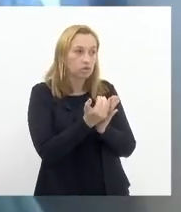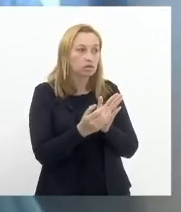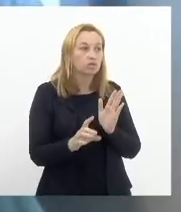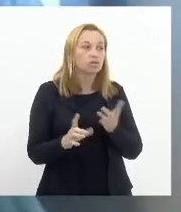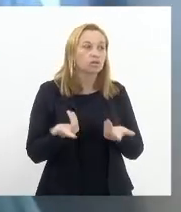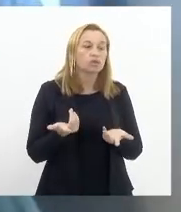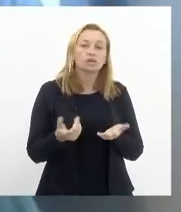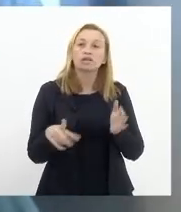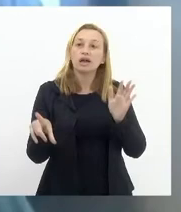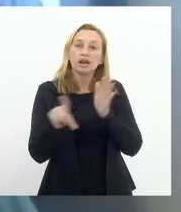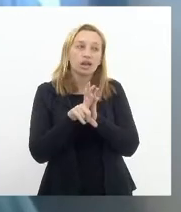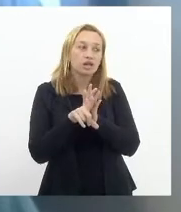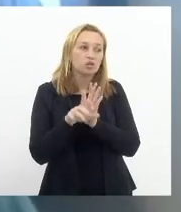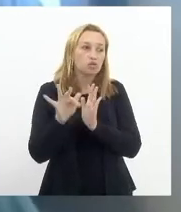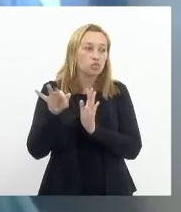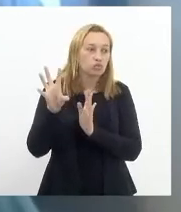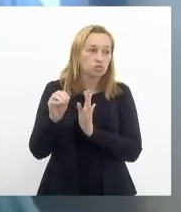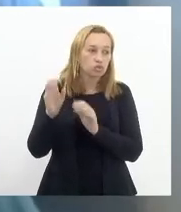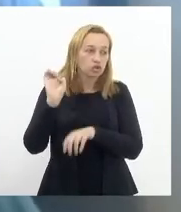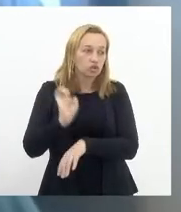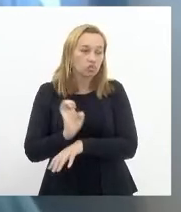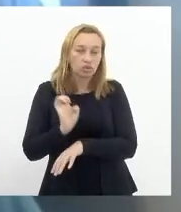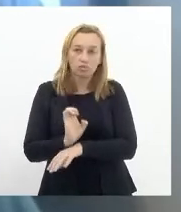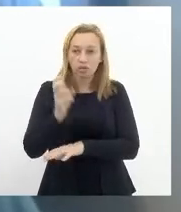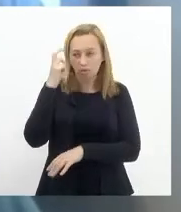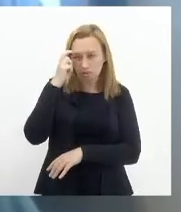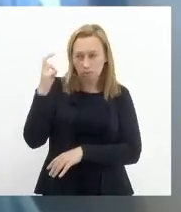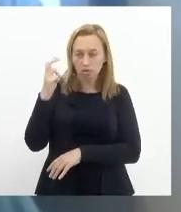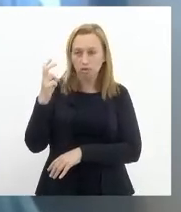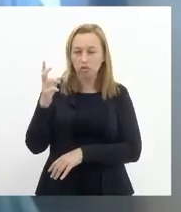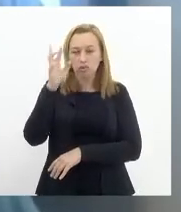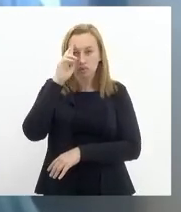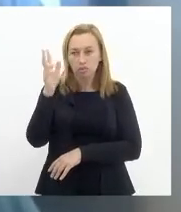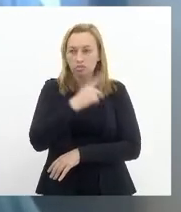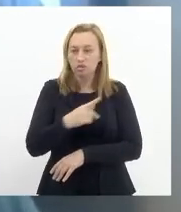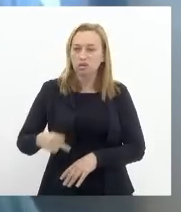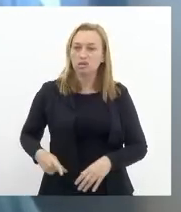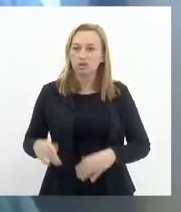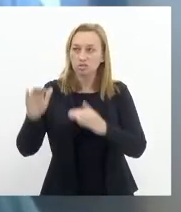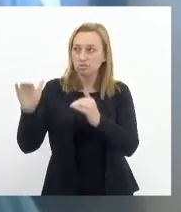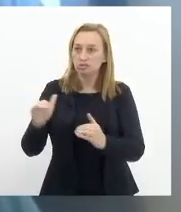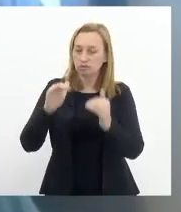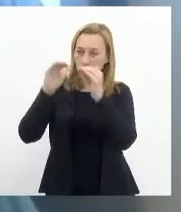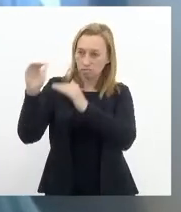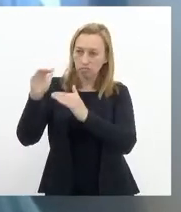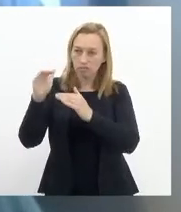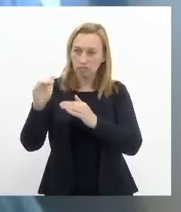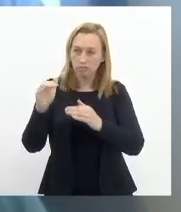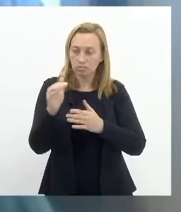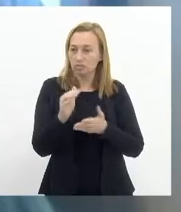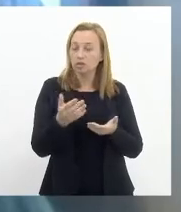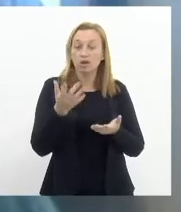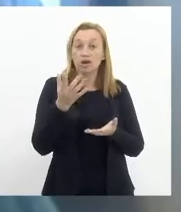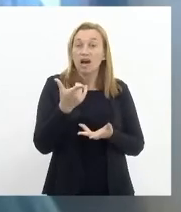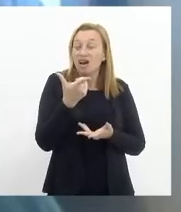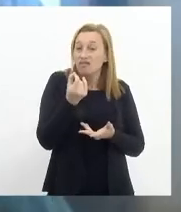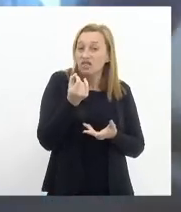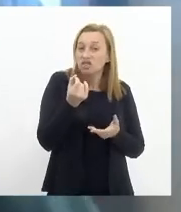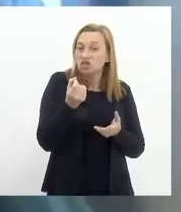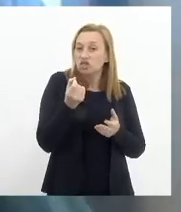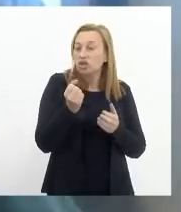vossa excelência presidente democrático andré siciliano não tem noção que essa lei tem 20 anos